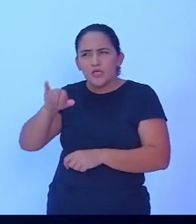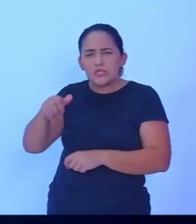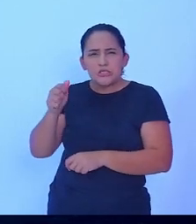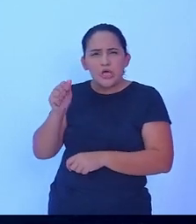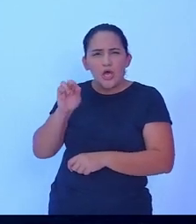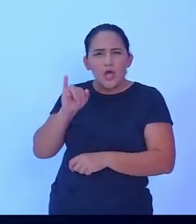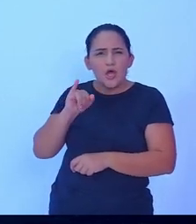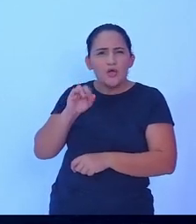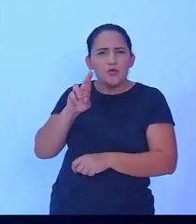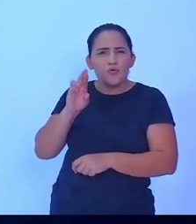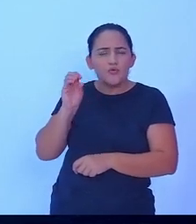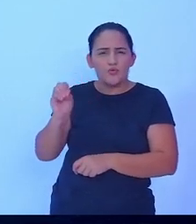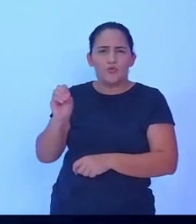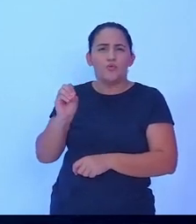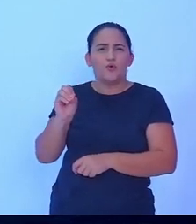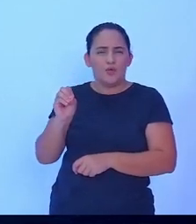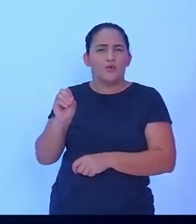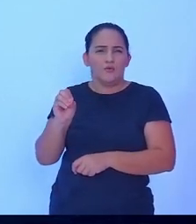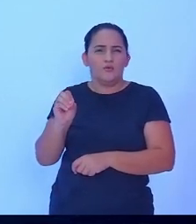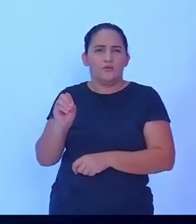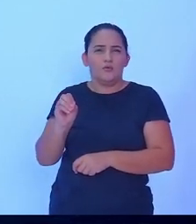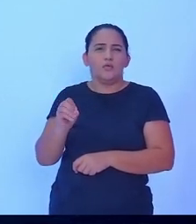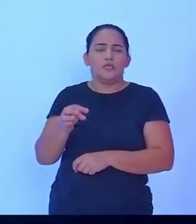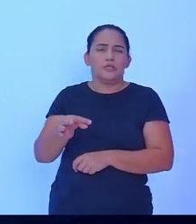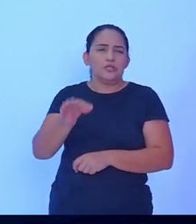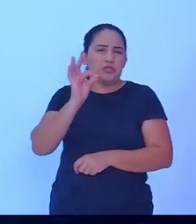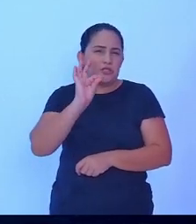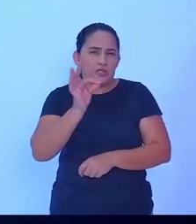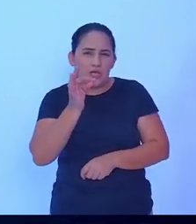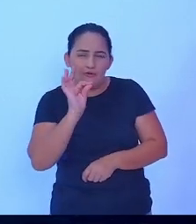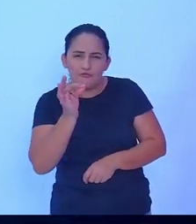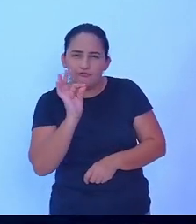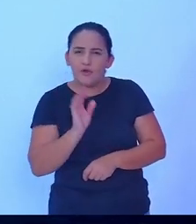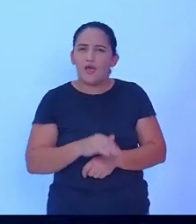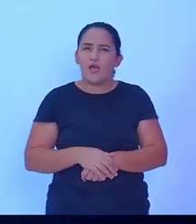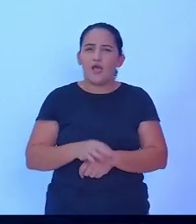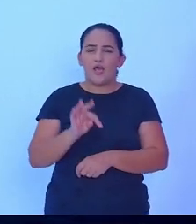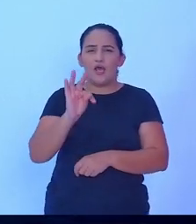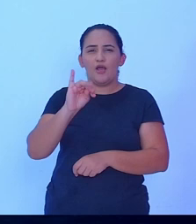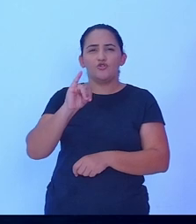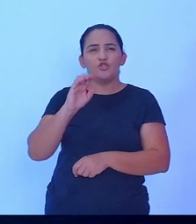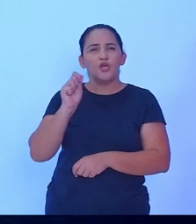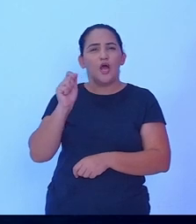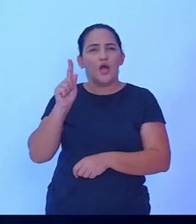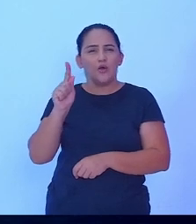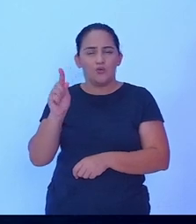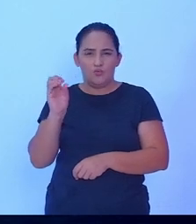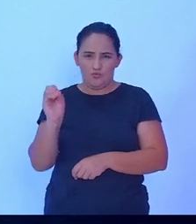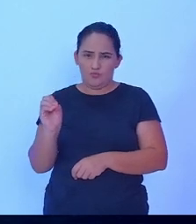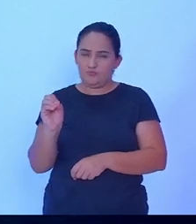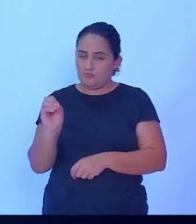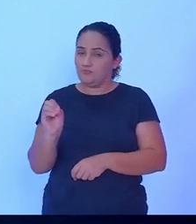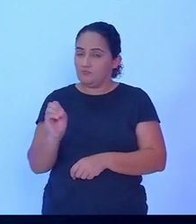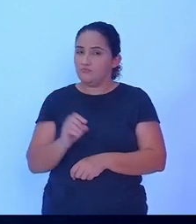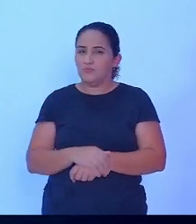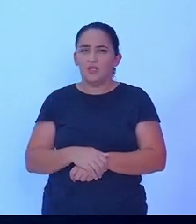agrone doutorado em café, tem o Tiago também do Senai, então assim, são esses membros que vão